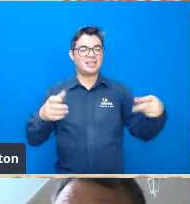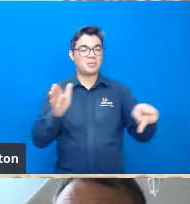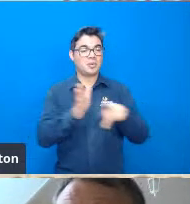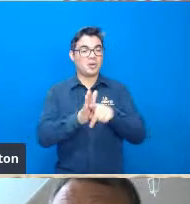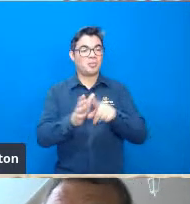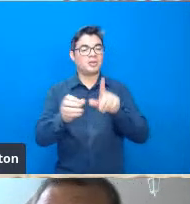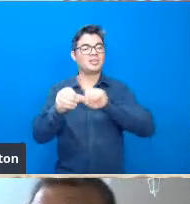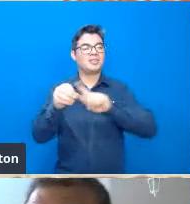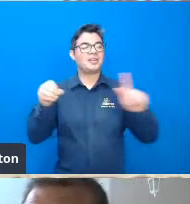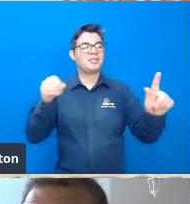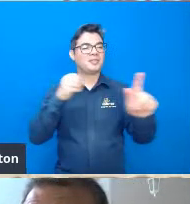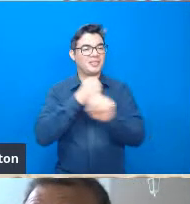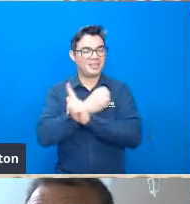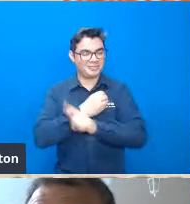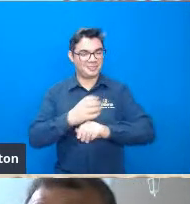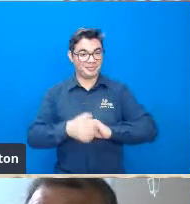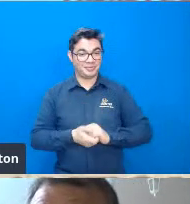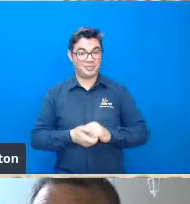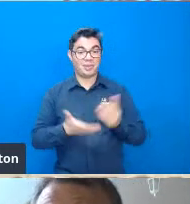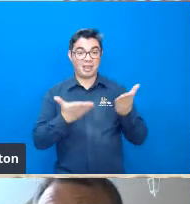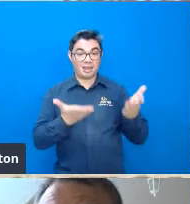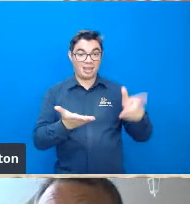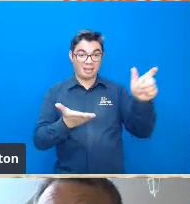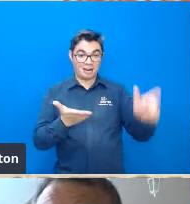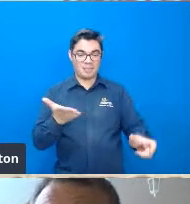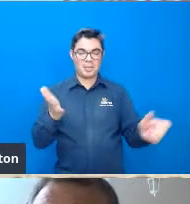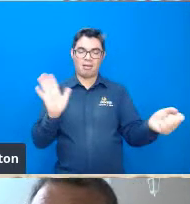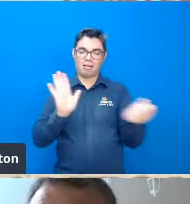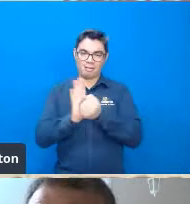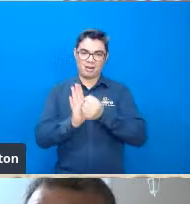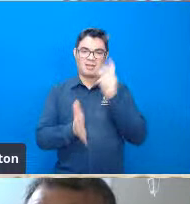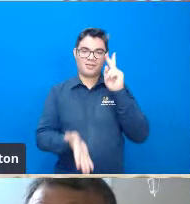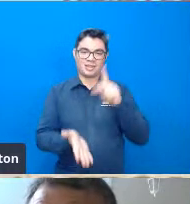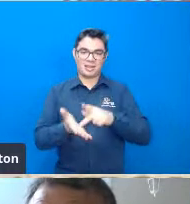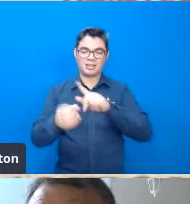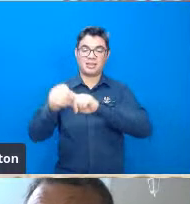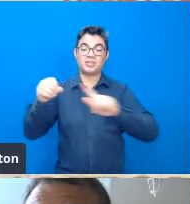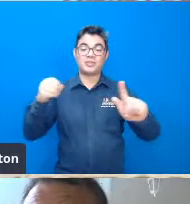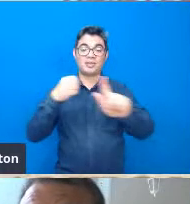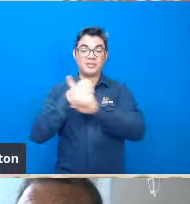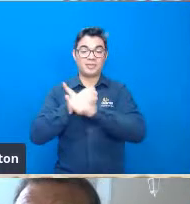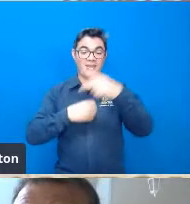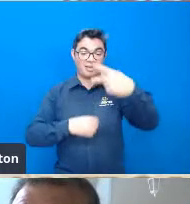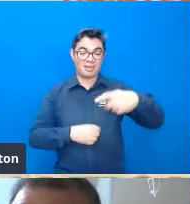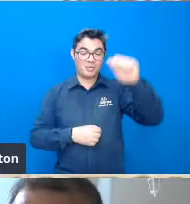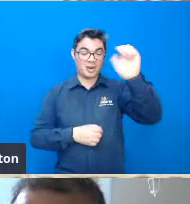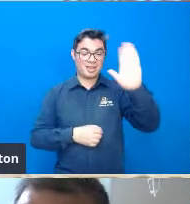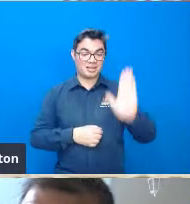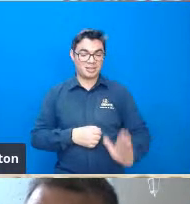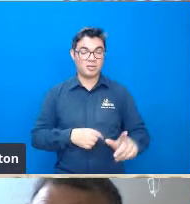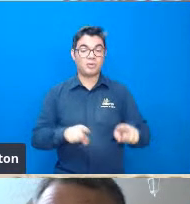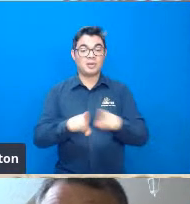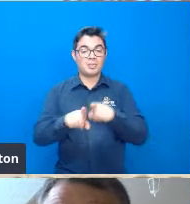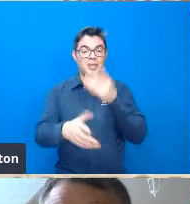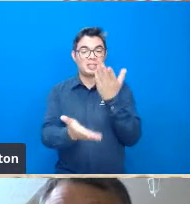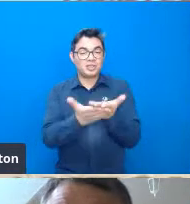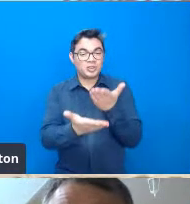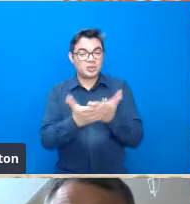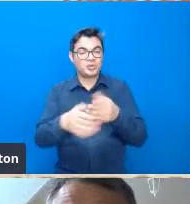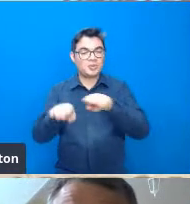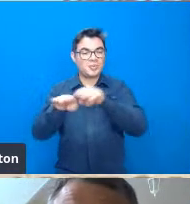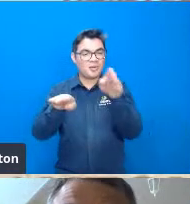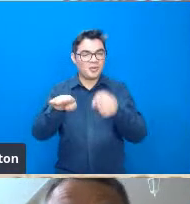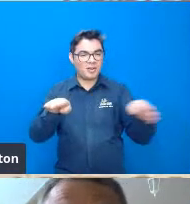Cristofoletti deixou sua marca na geografia brasileira e na geomorfologia brasileira